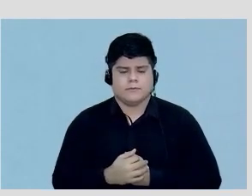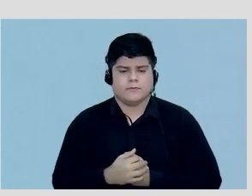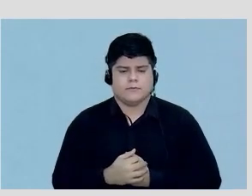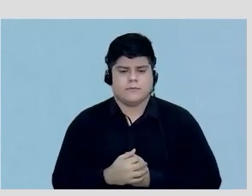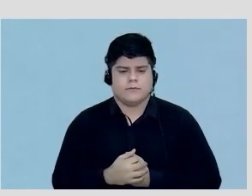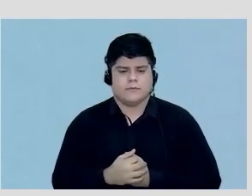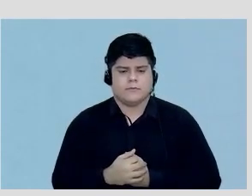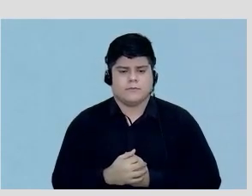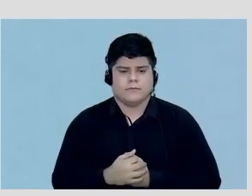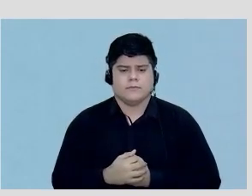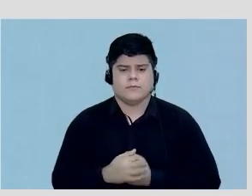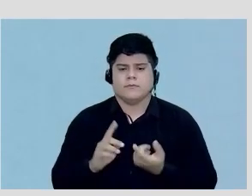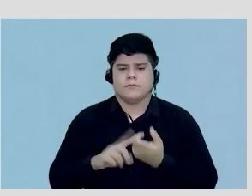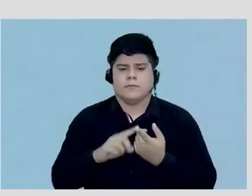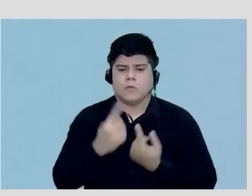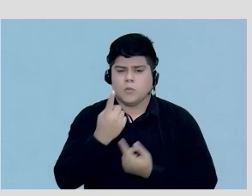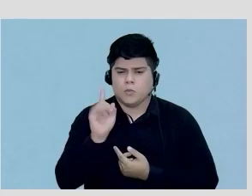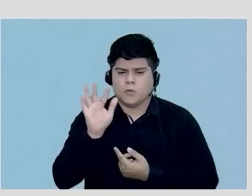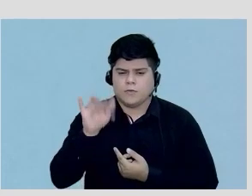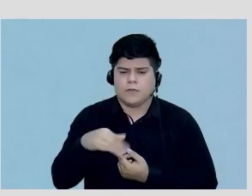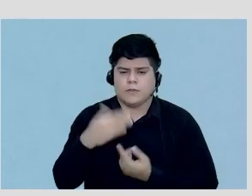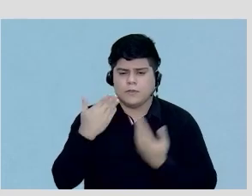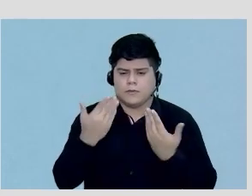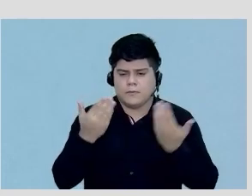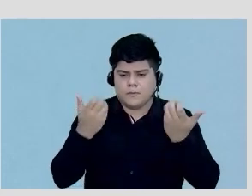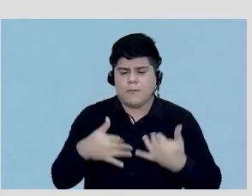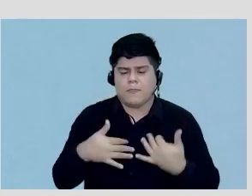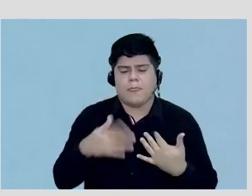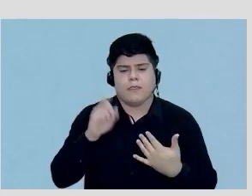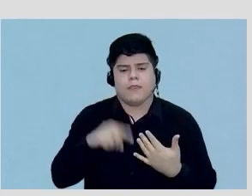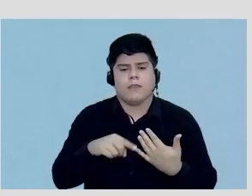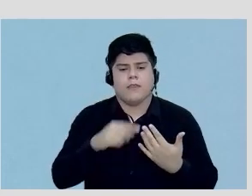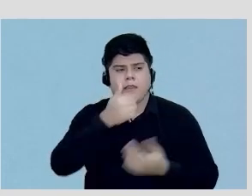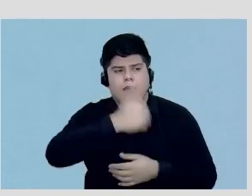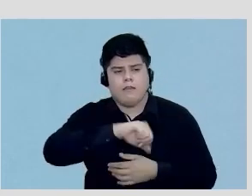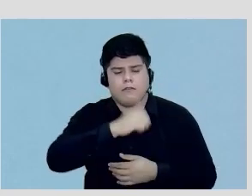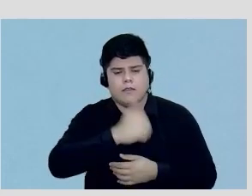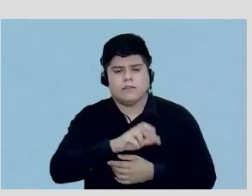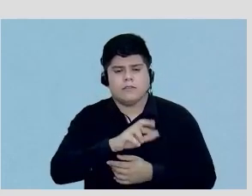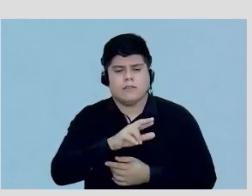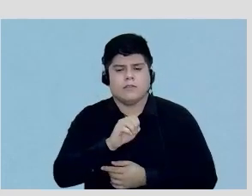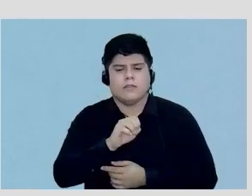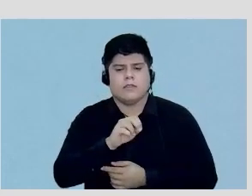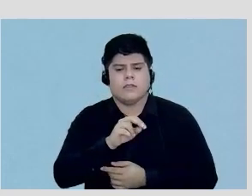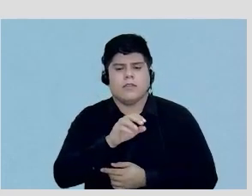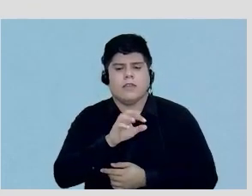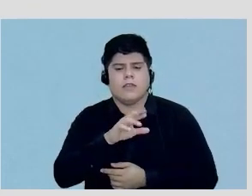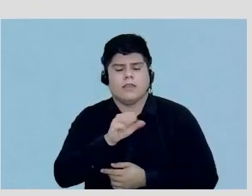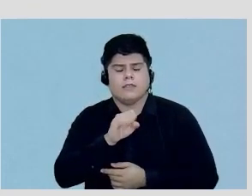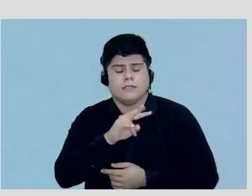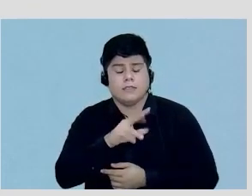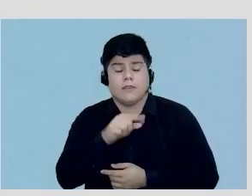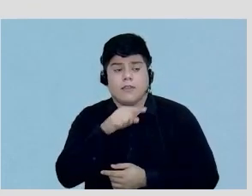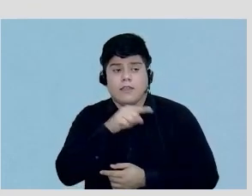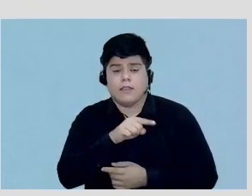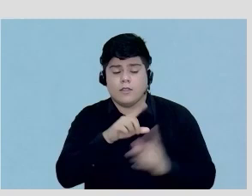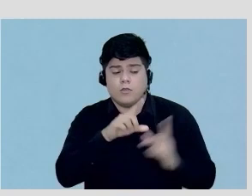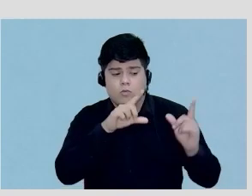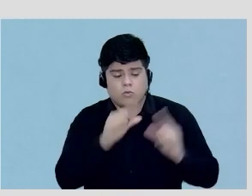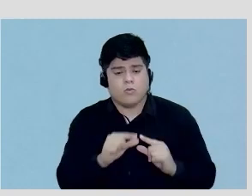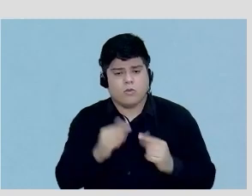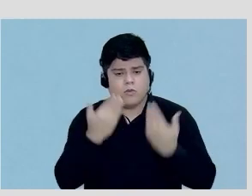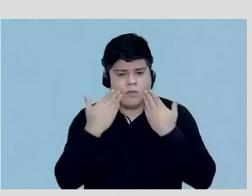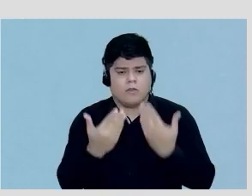e um dos pontos finais da apresentação então é a interpretação da avaliação da reserva de fluxo miocárdica que quando ela está reduzida